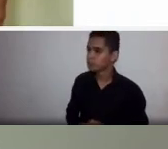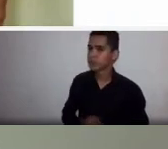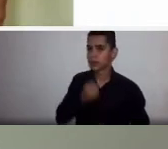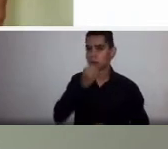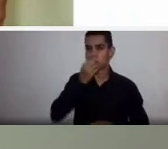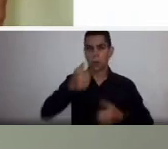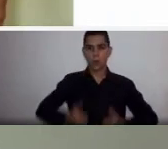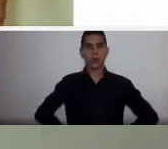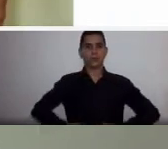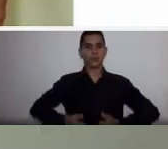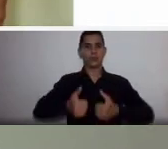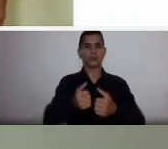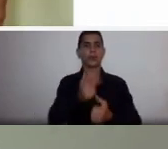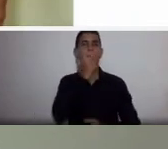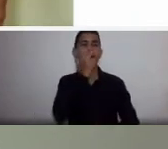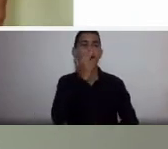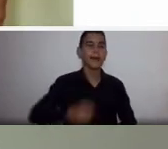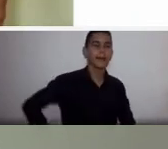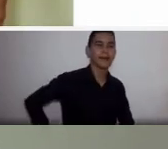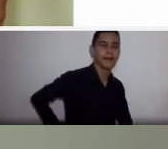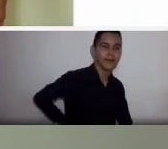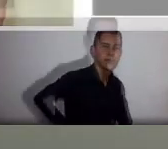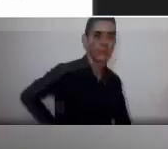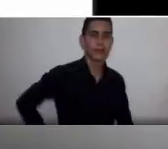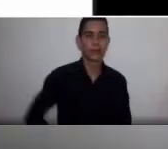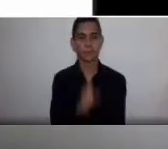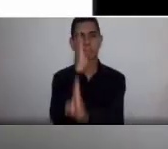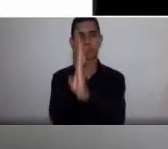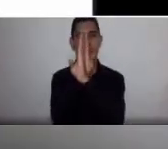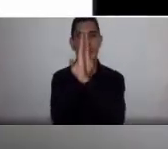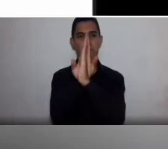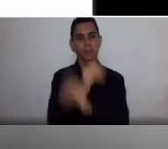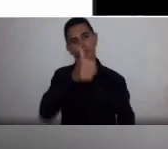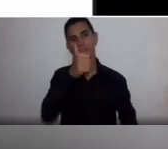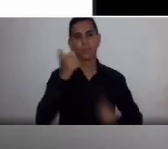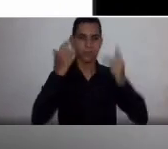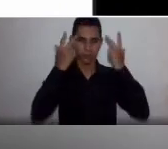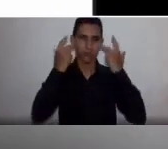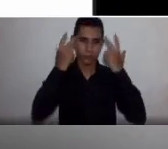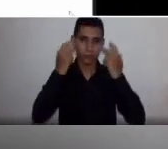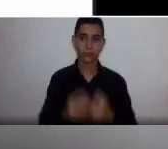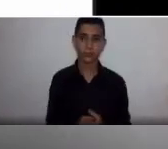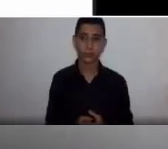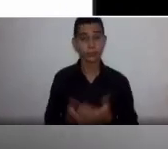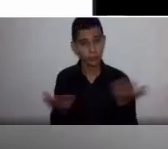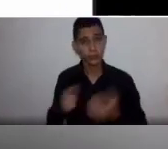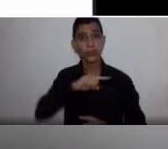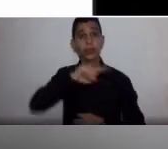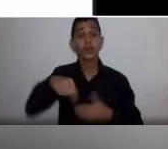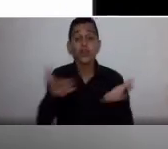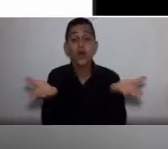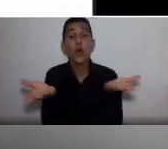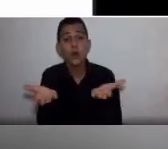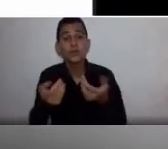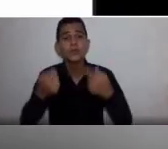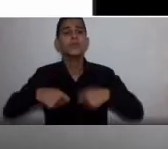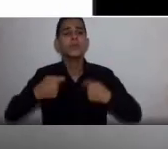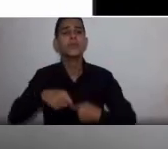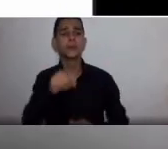restabelecida a coluna vertebral de uma maneira normal. Então, o que a gente tem que fazer nos dias atuais é simplesmente